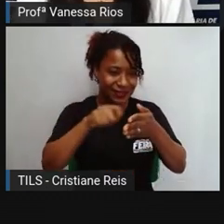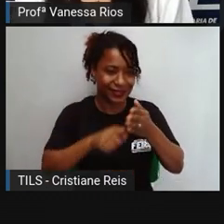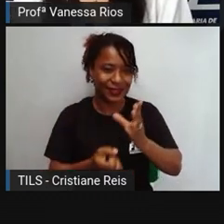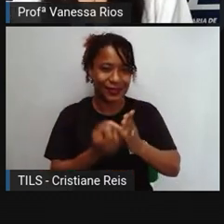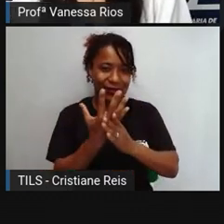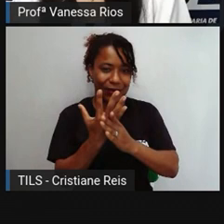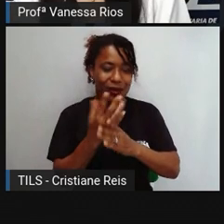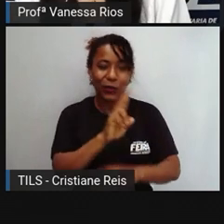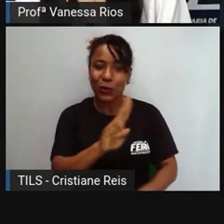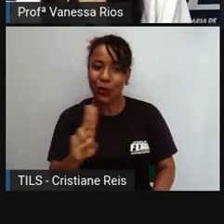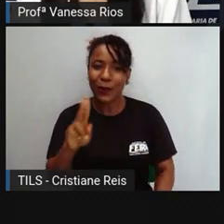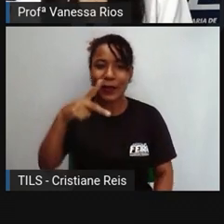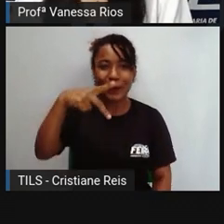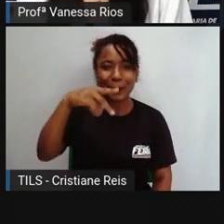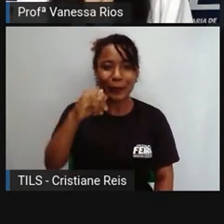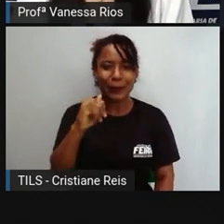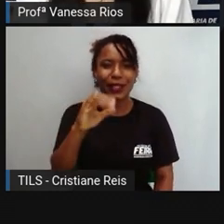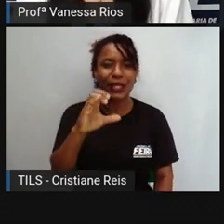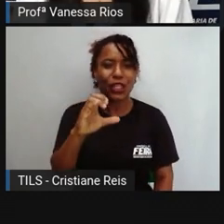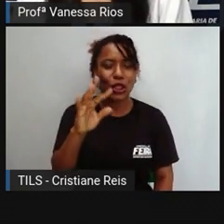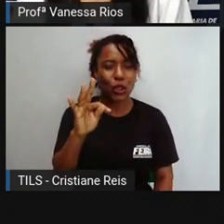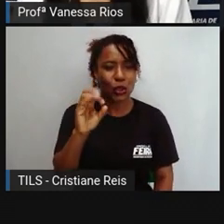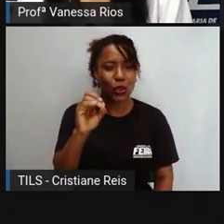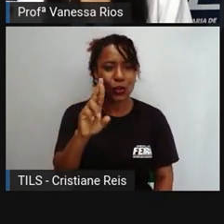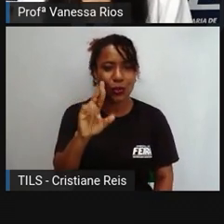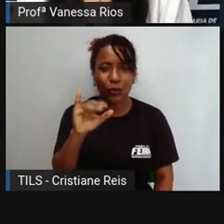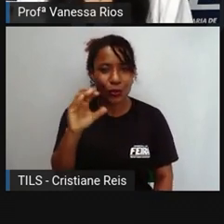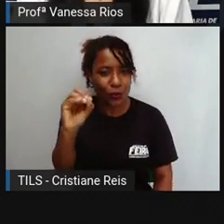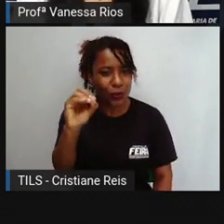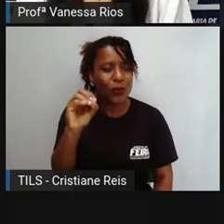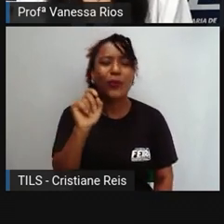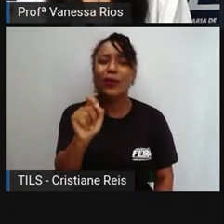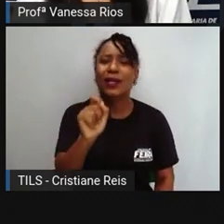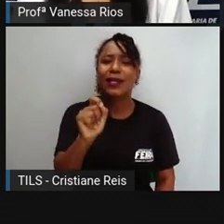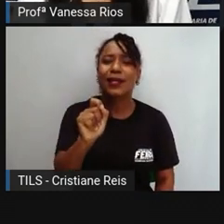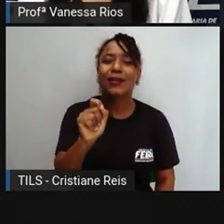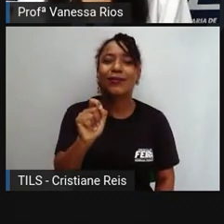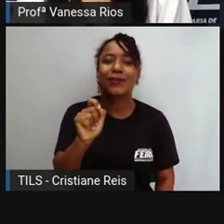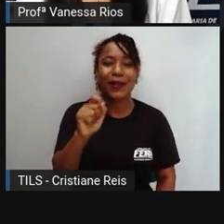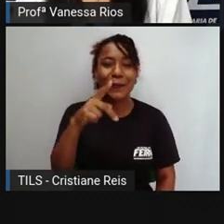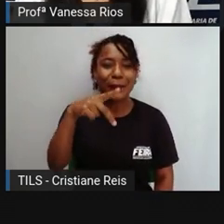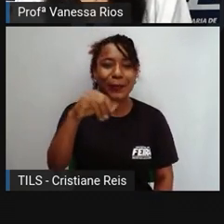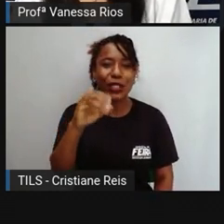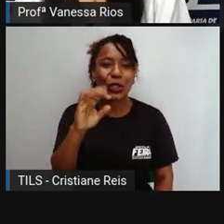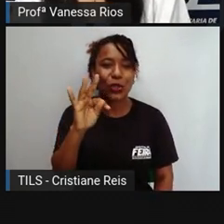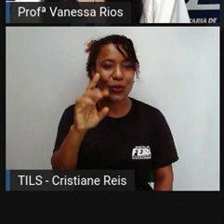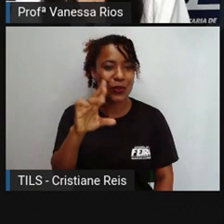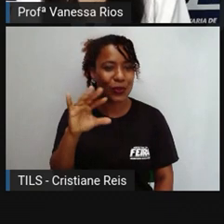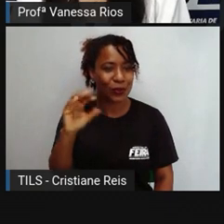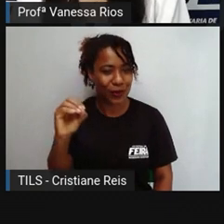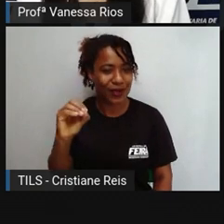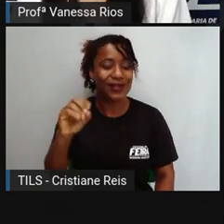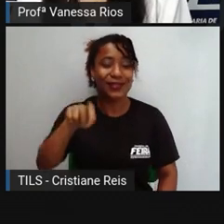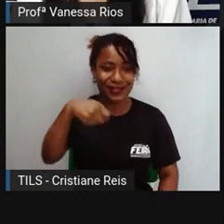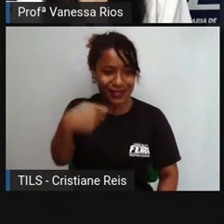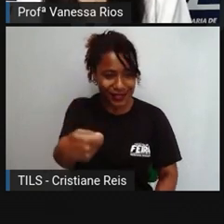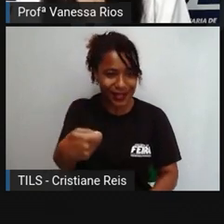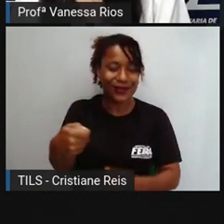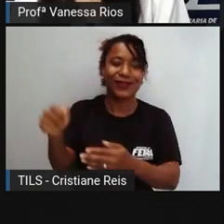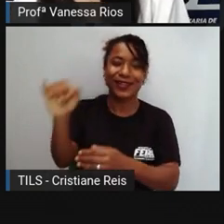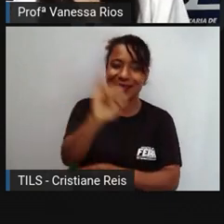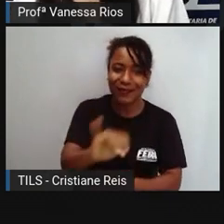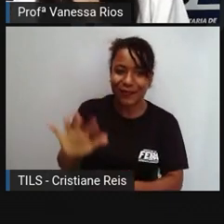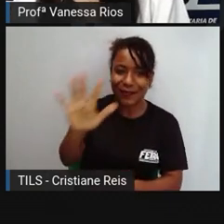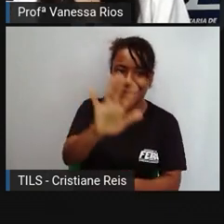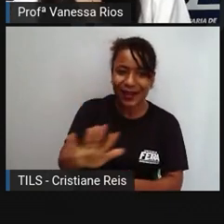termo pictórico. E o que é pictórico? Relativo à pintura, relativo à imagem, que se